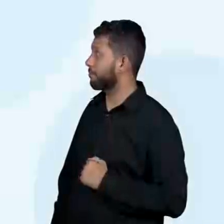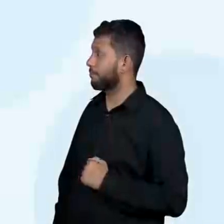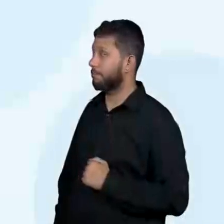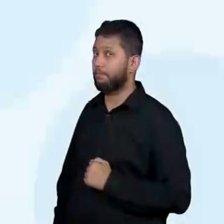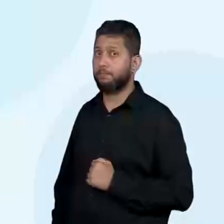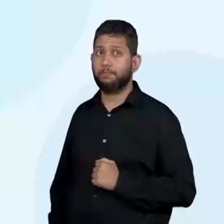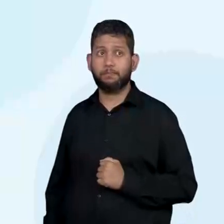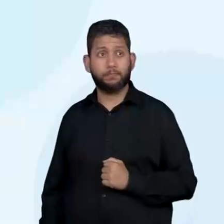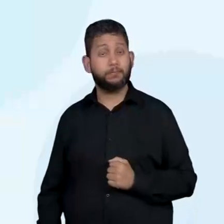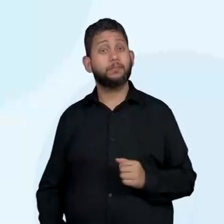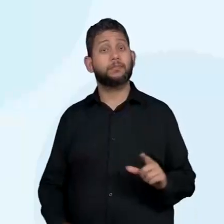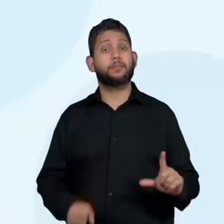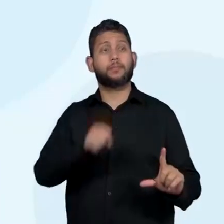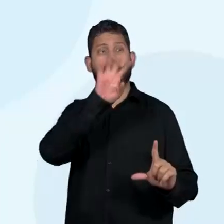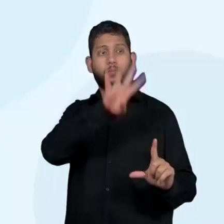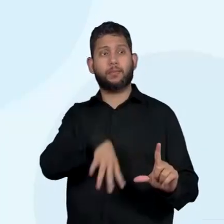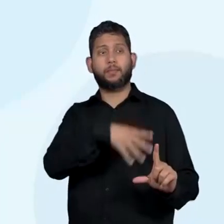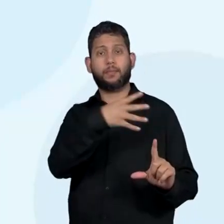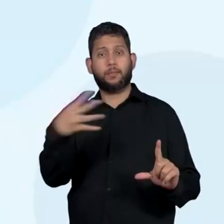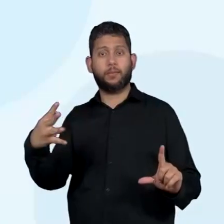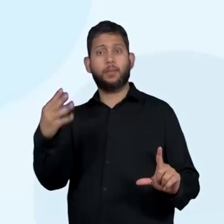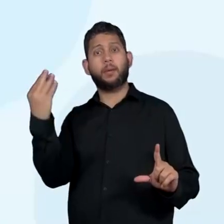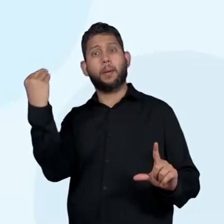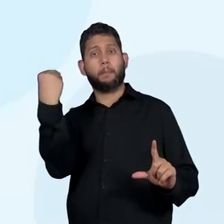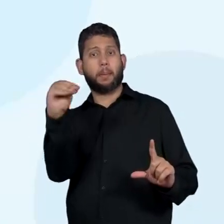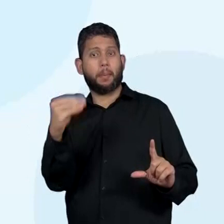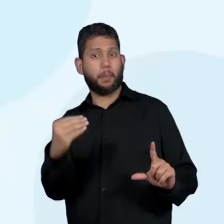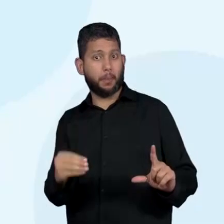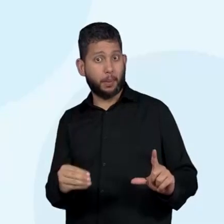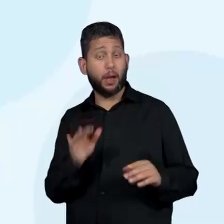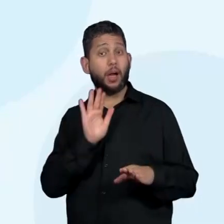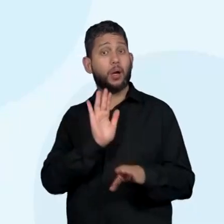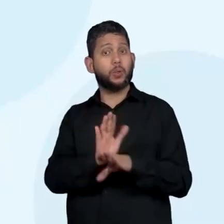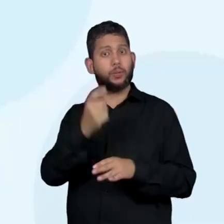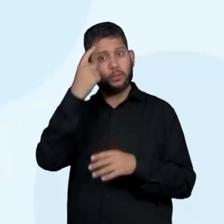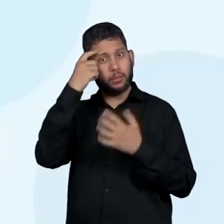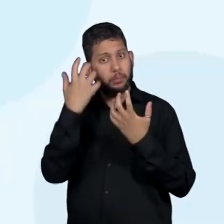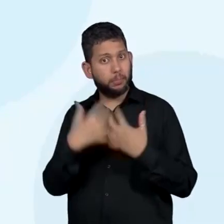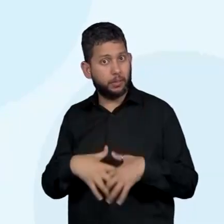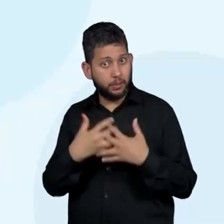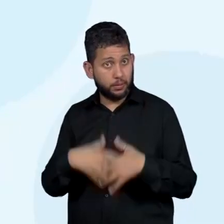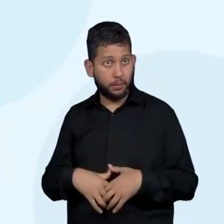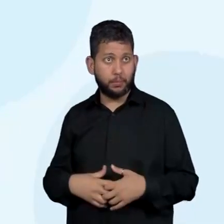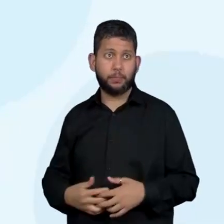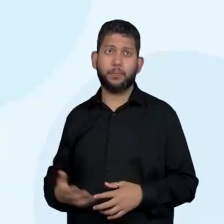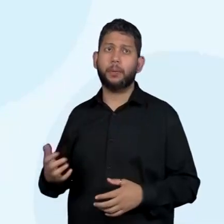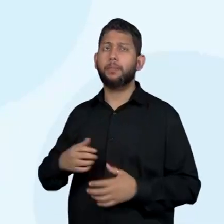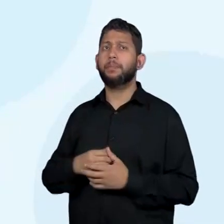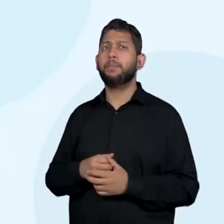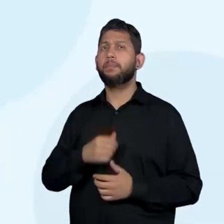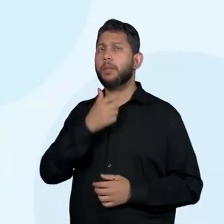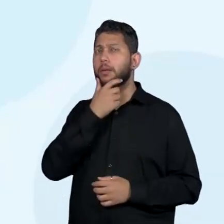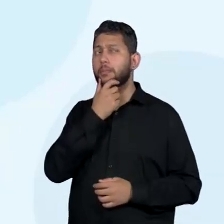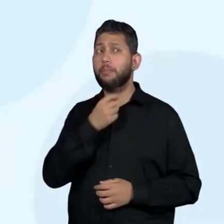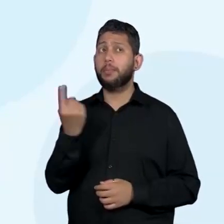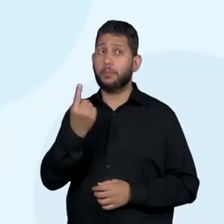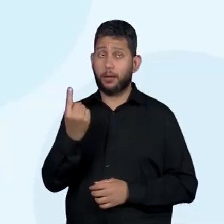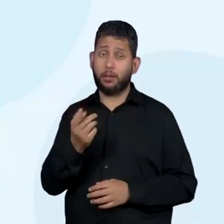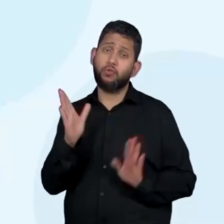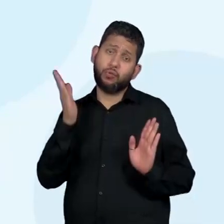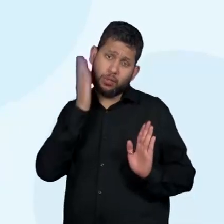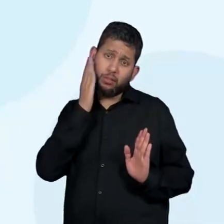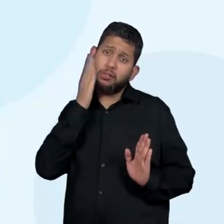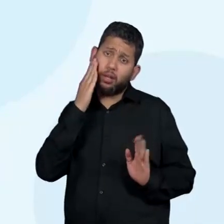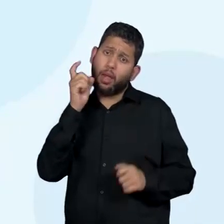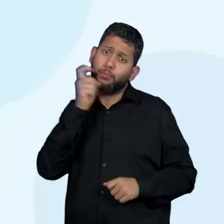Nós temos um quadro para vocês preencherem com essas reflexões. Aqui, sobre a primeira. Nós já sabemos que essa primeira